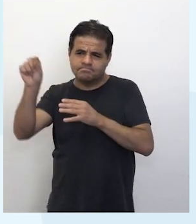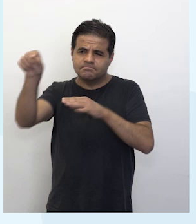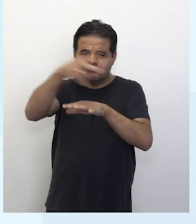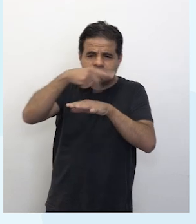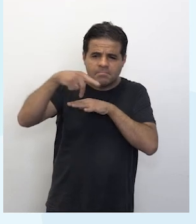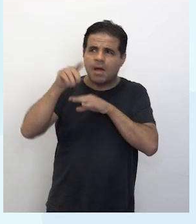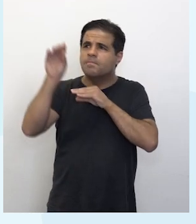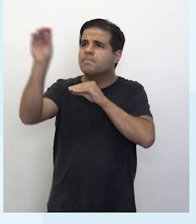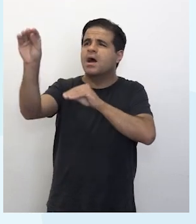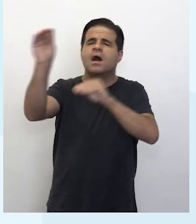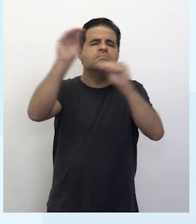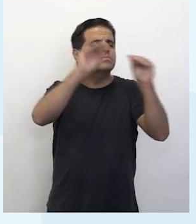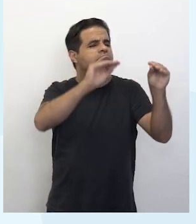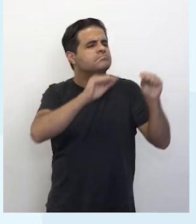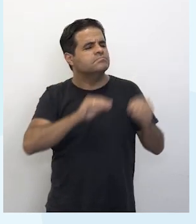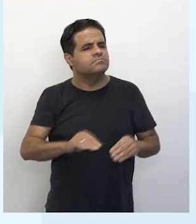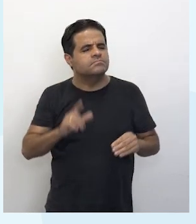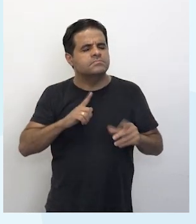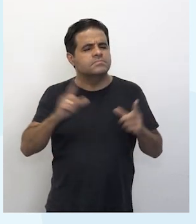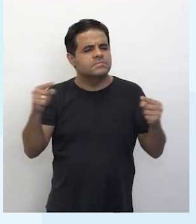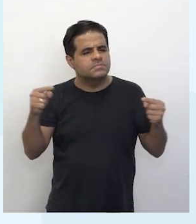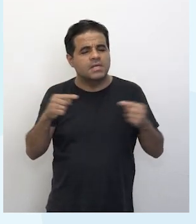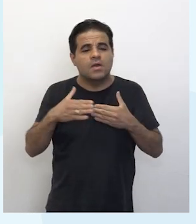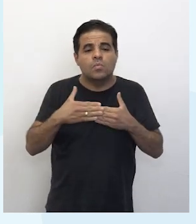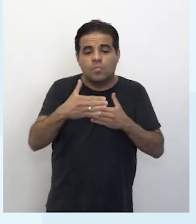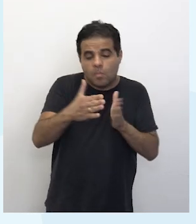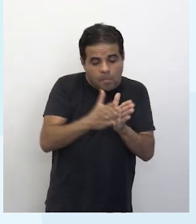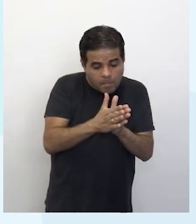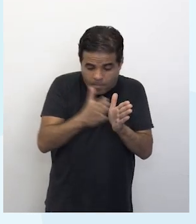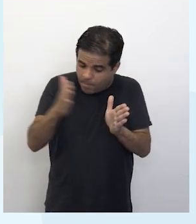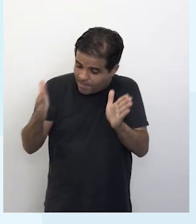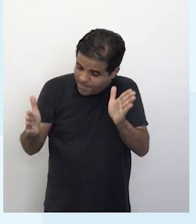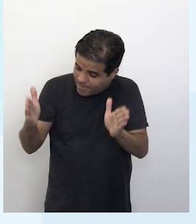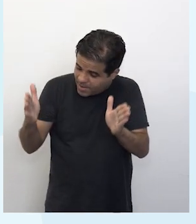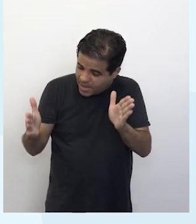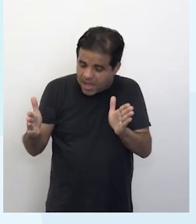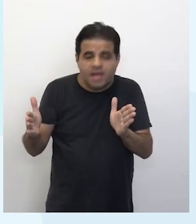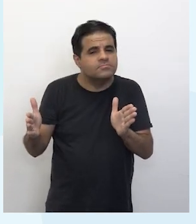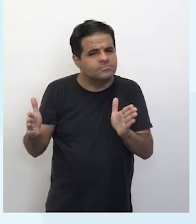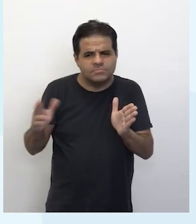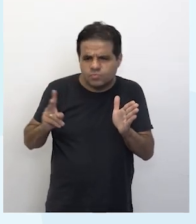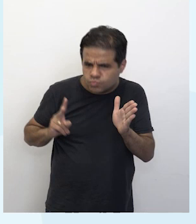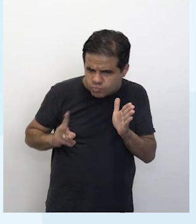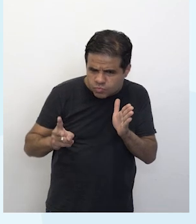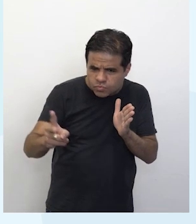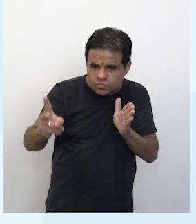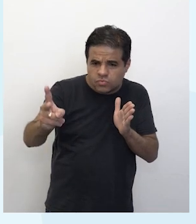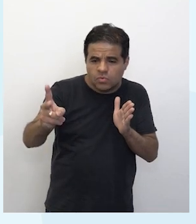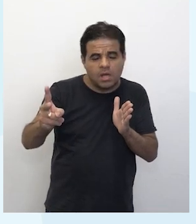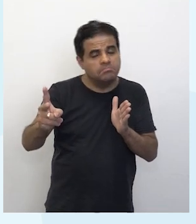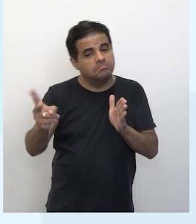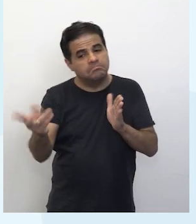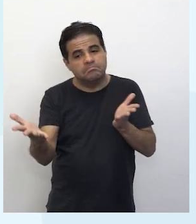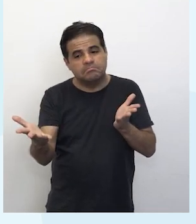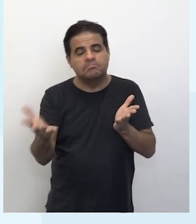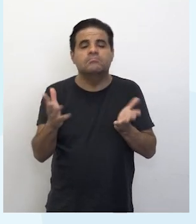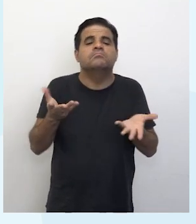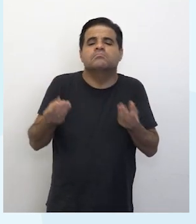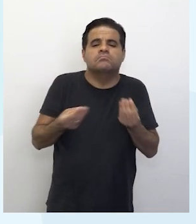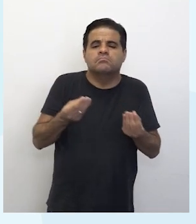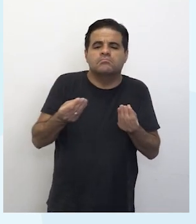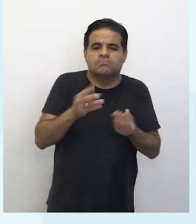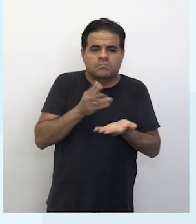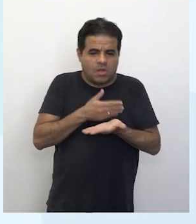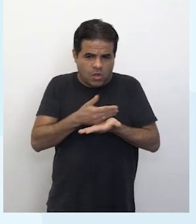migração que tem a ver com a duração. É uma migração definitiva, vai fazer, vai